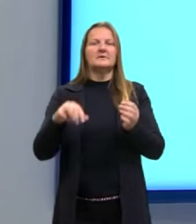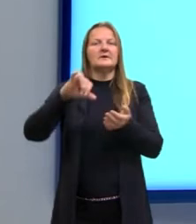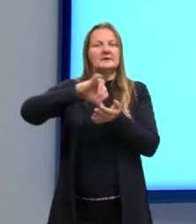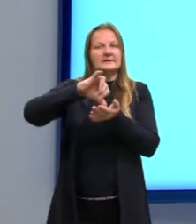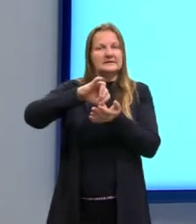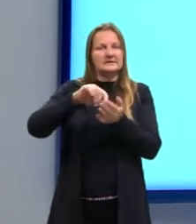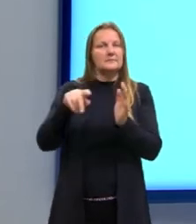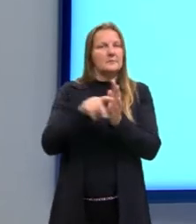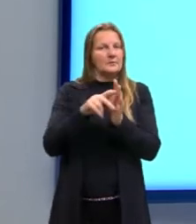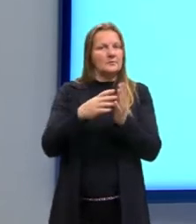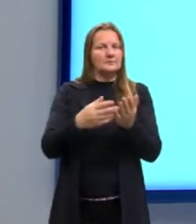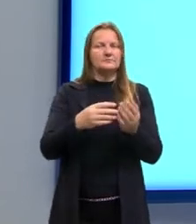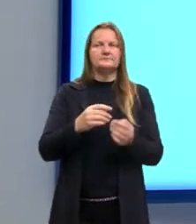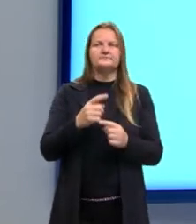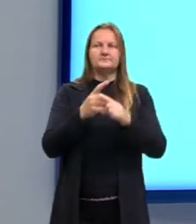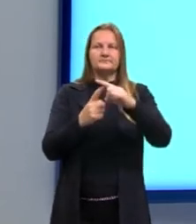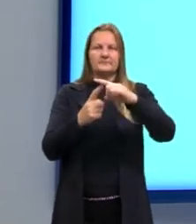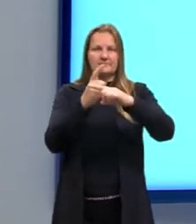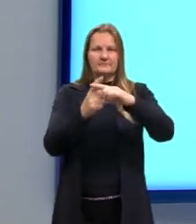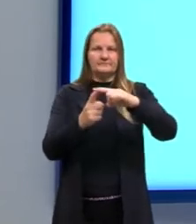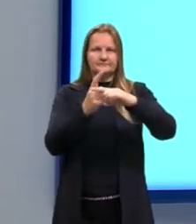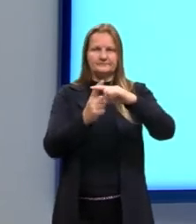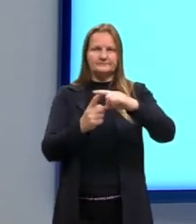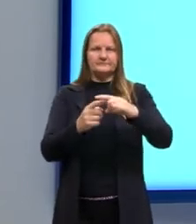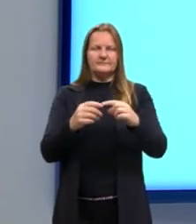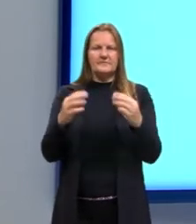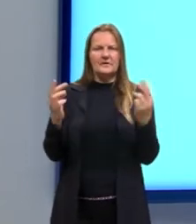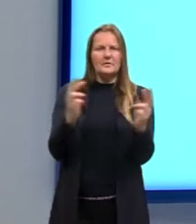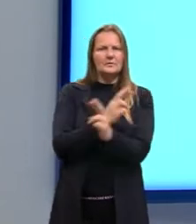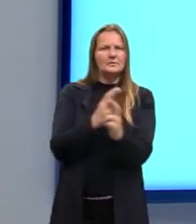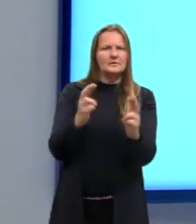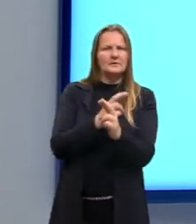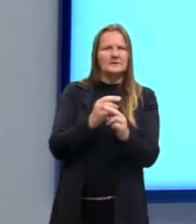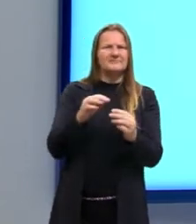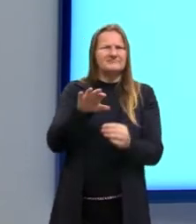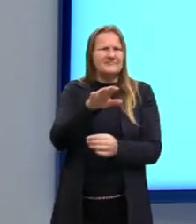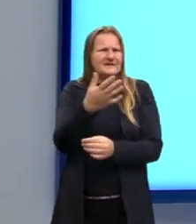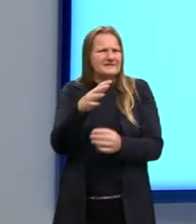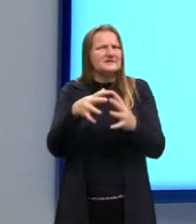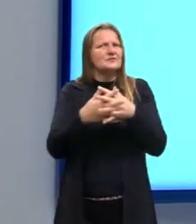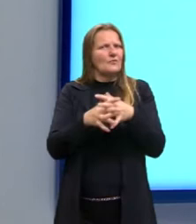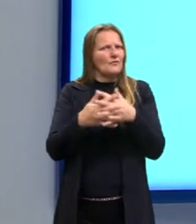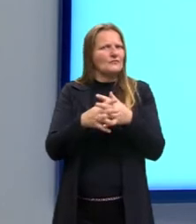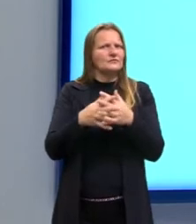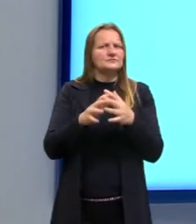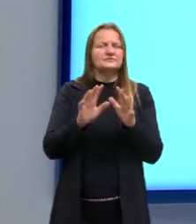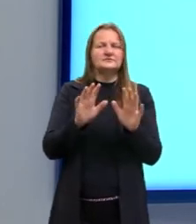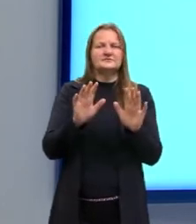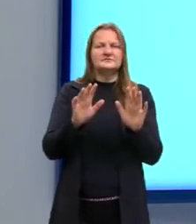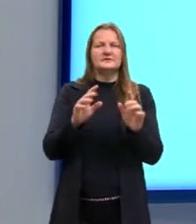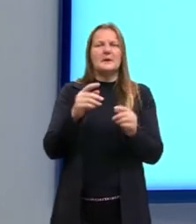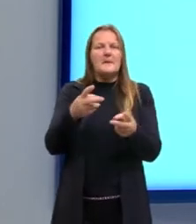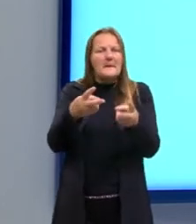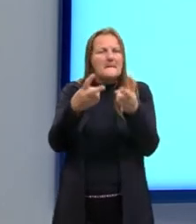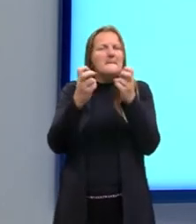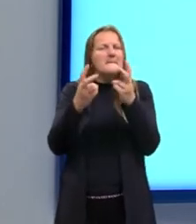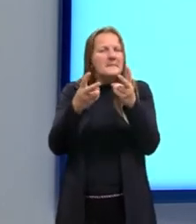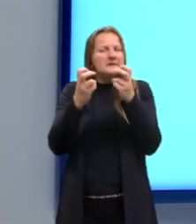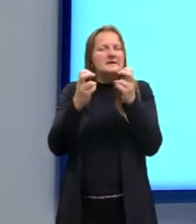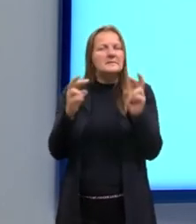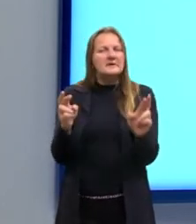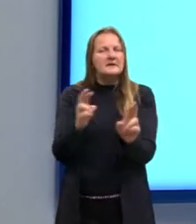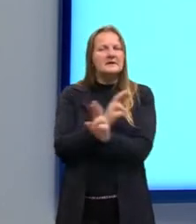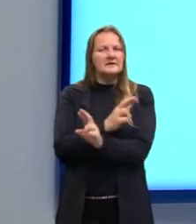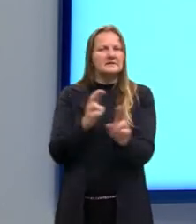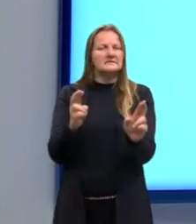A mediana, em relação à média, por vezes, a gente consegue até perceber uma relação